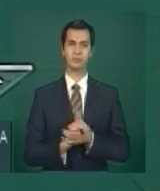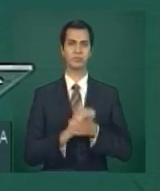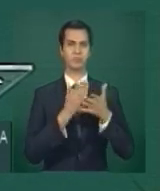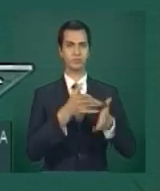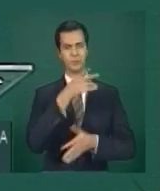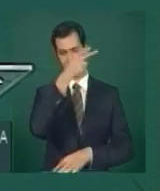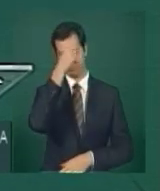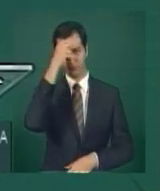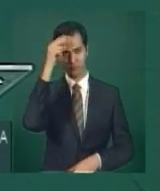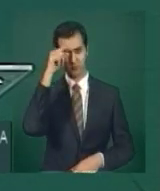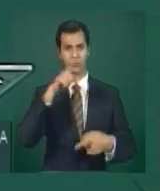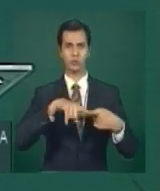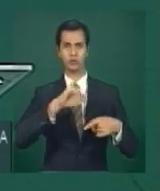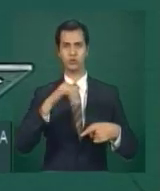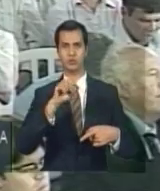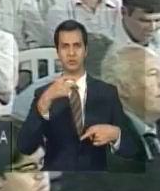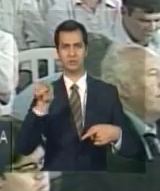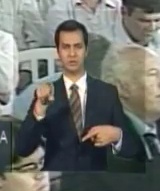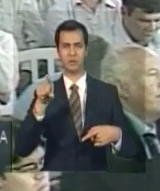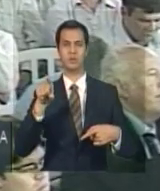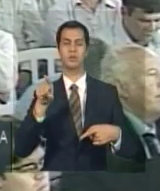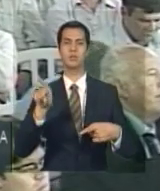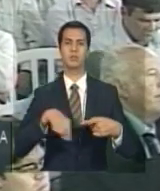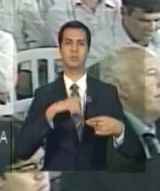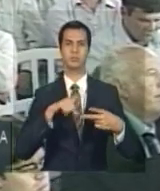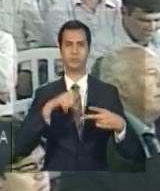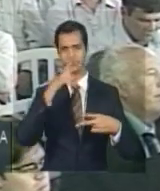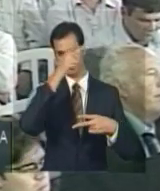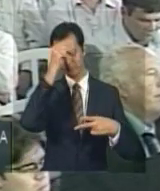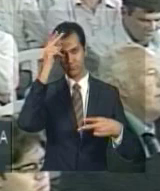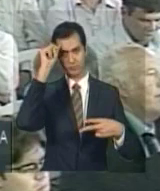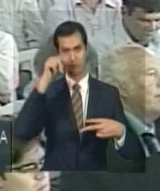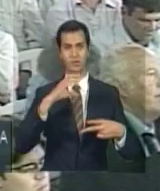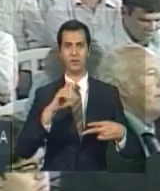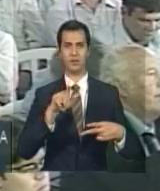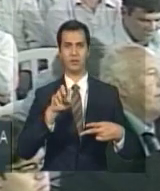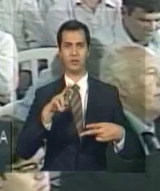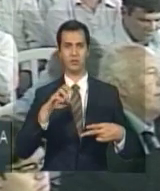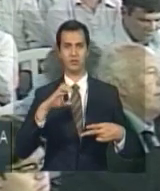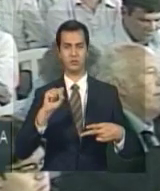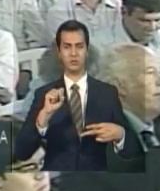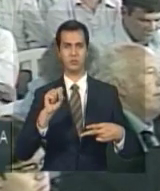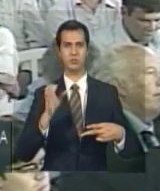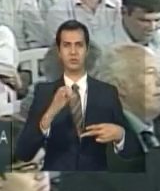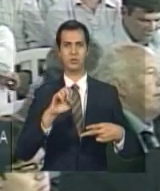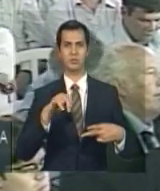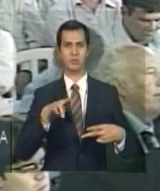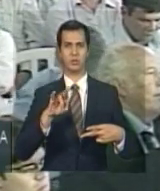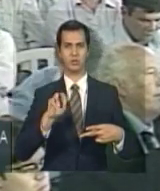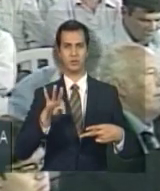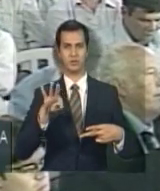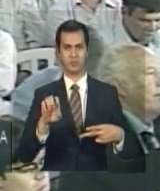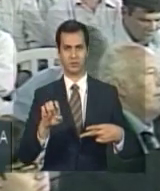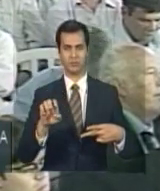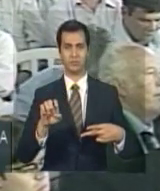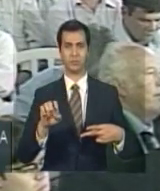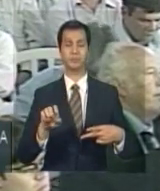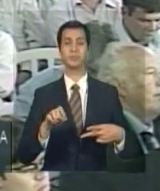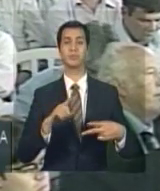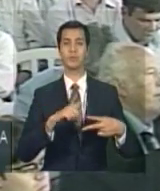prefeitos José Nunes de São Lourenço do Sul e Clerica Milote de Três Passos, em nome de quem